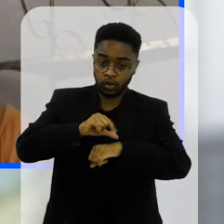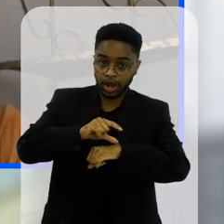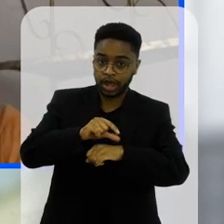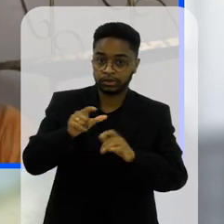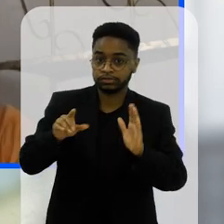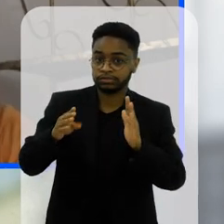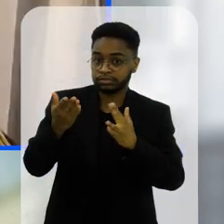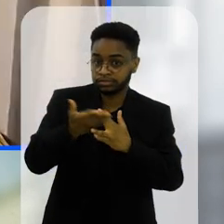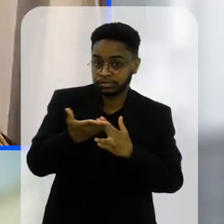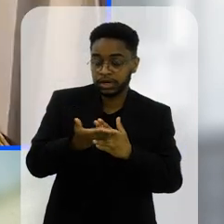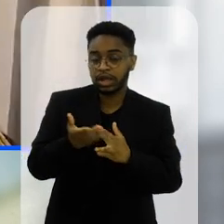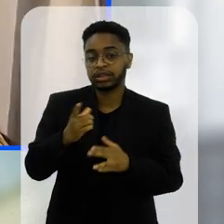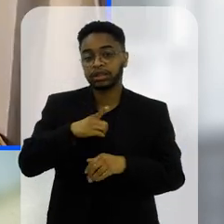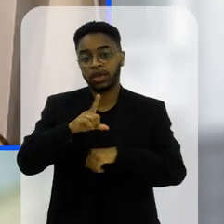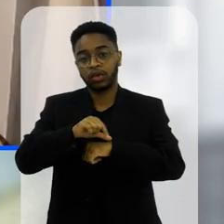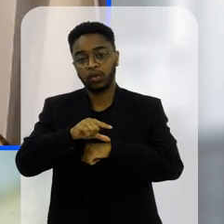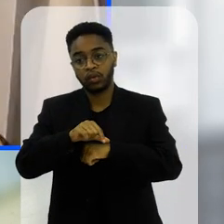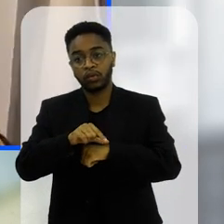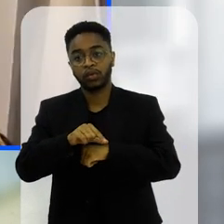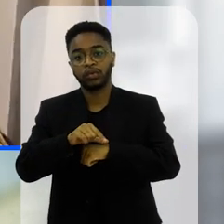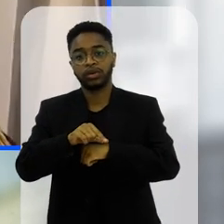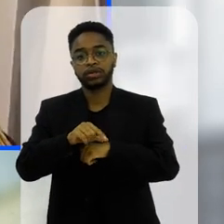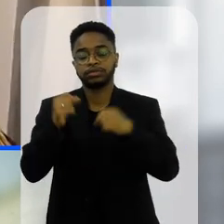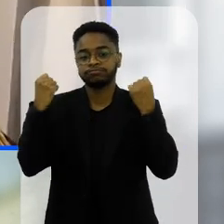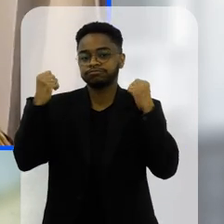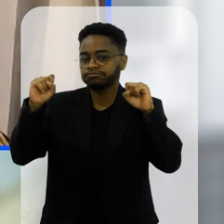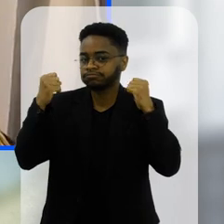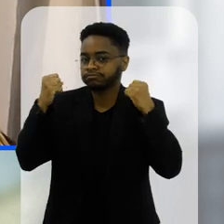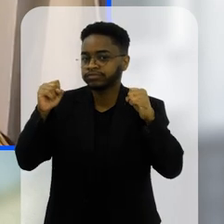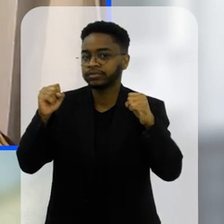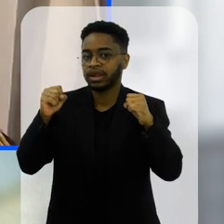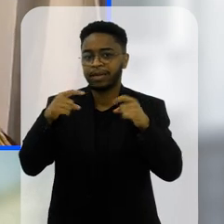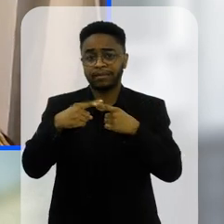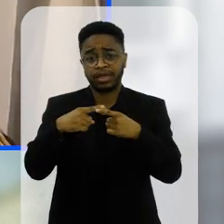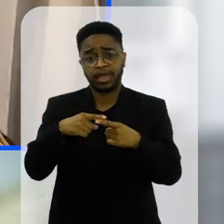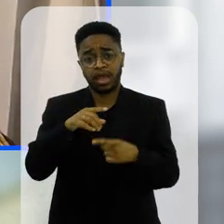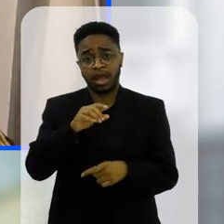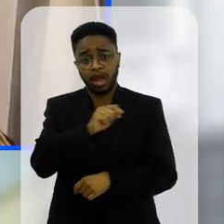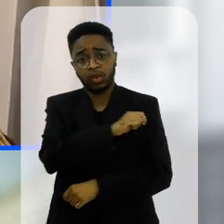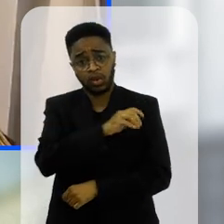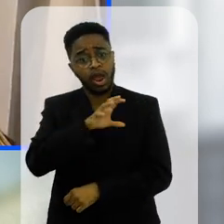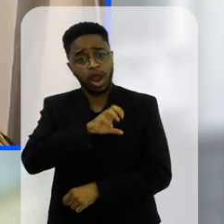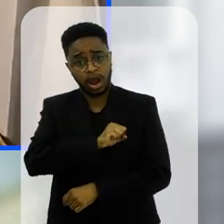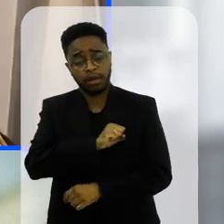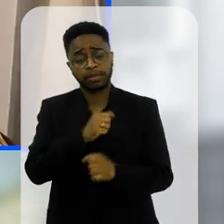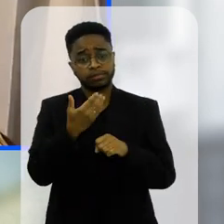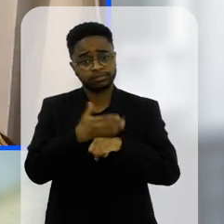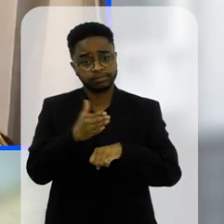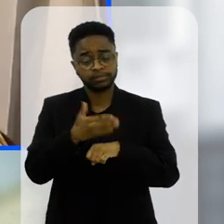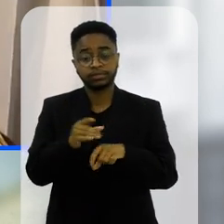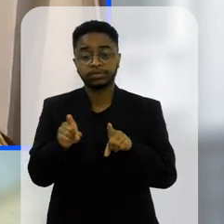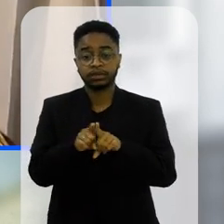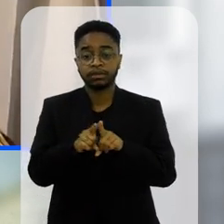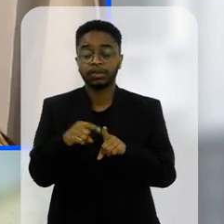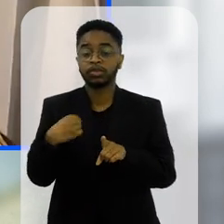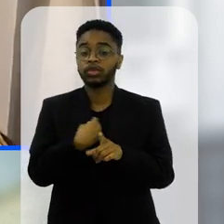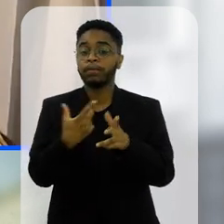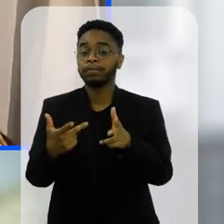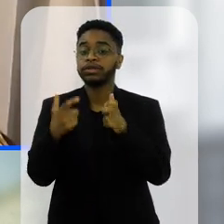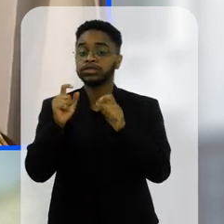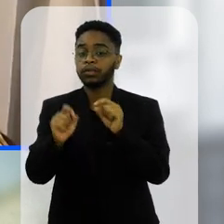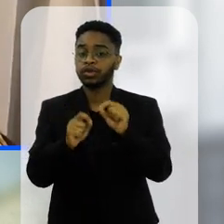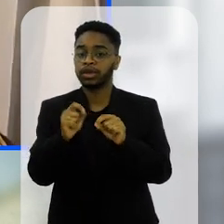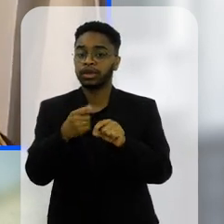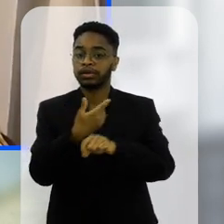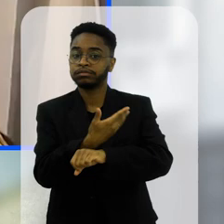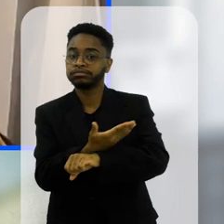recreio né nos horários que eles fazem eles amam fazer educação física eles gostam de fazer tudo isso e a gente percebe que